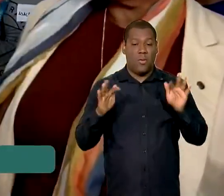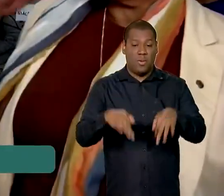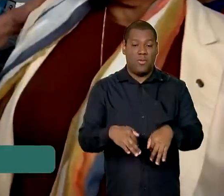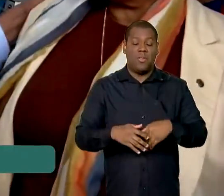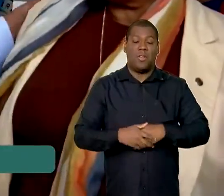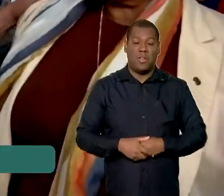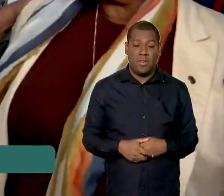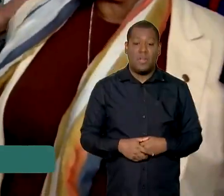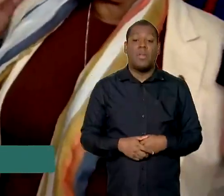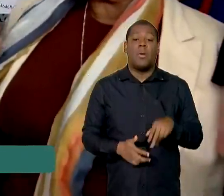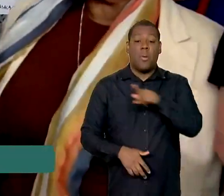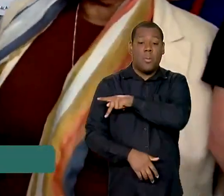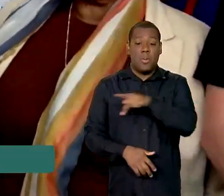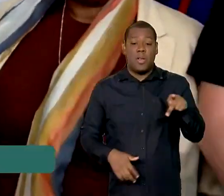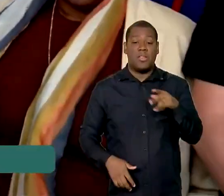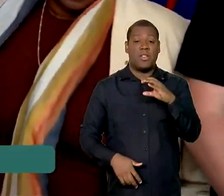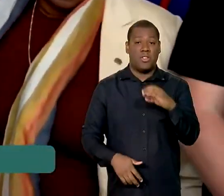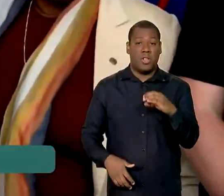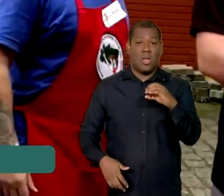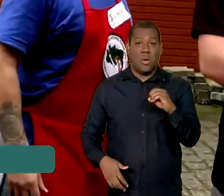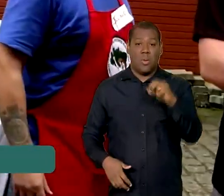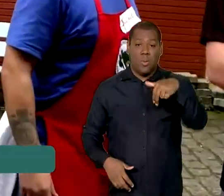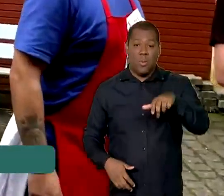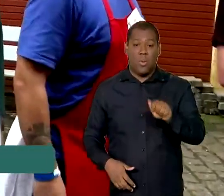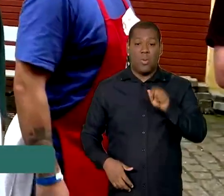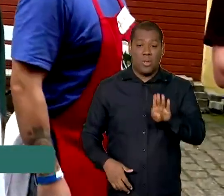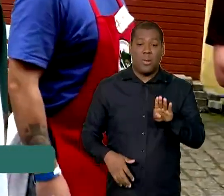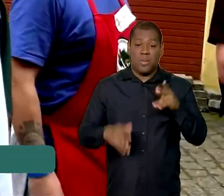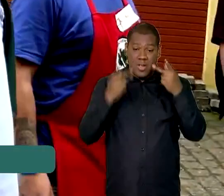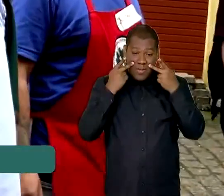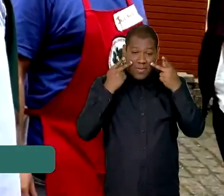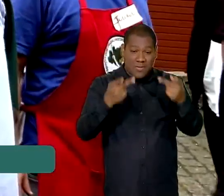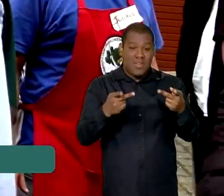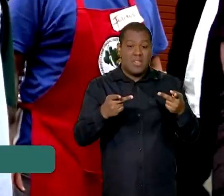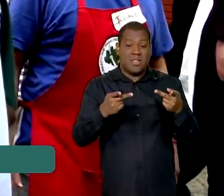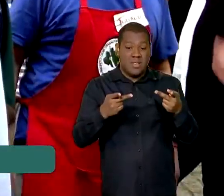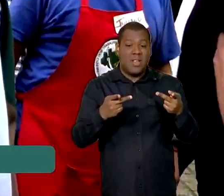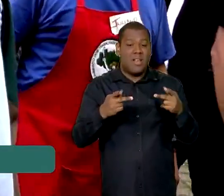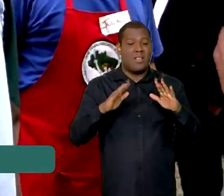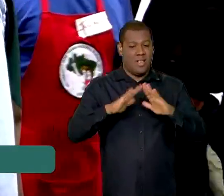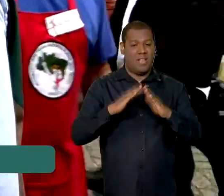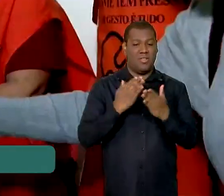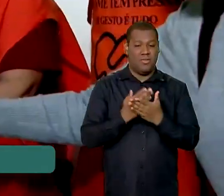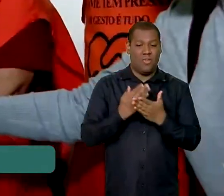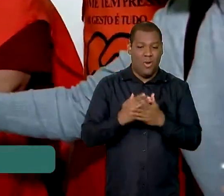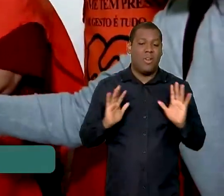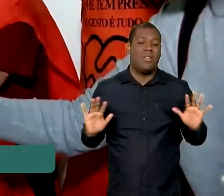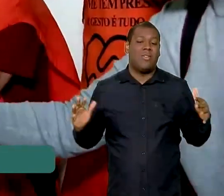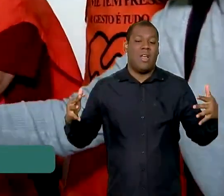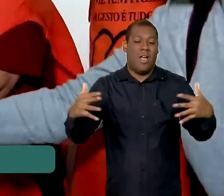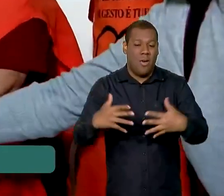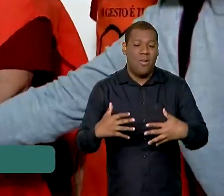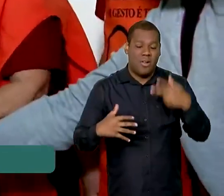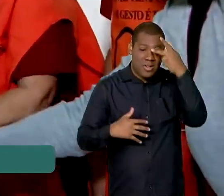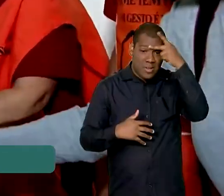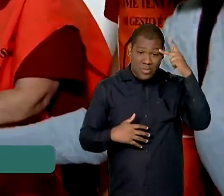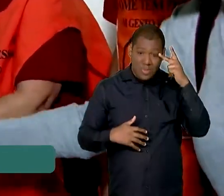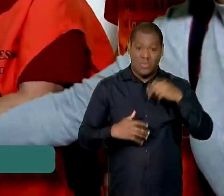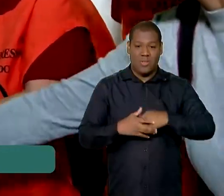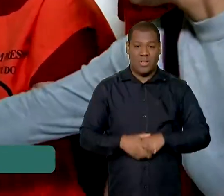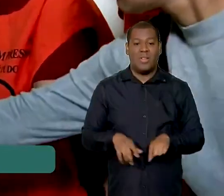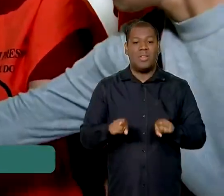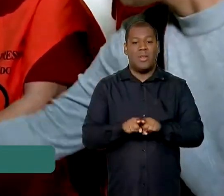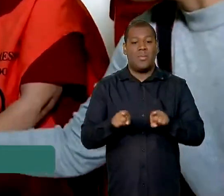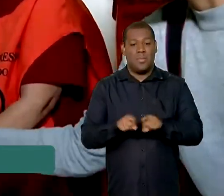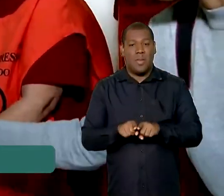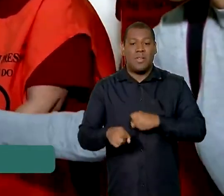o presidente da Conab, Edgar Preto, estiveram no abrigo instalado na escola. Outro ponto visitado foi a Cozinha Solidária